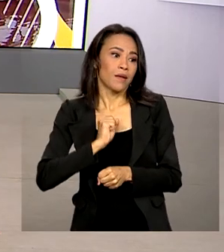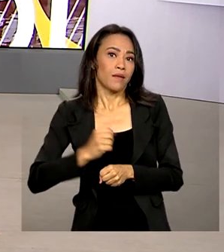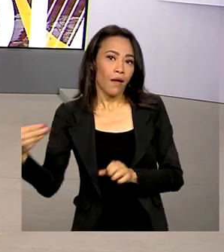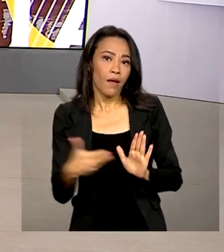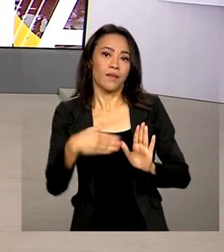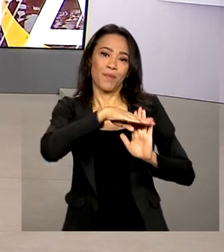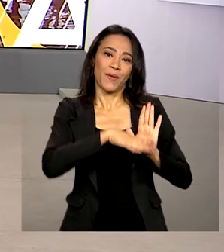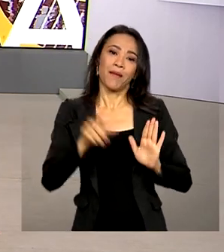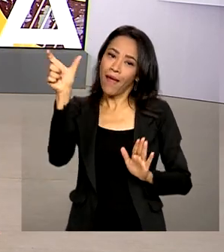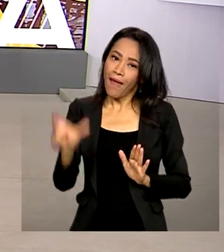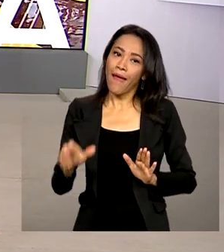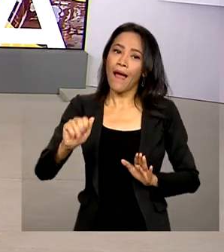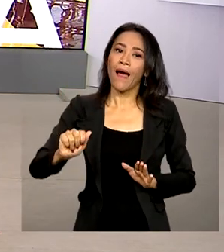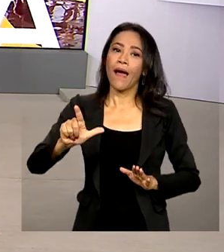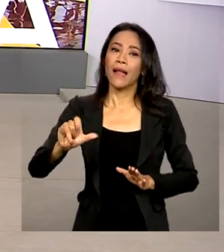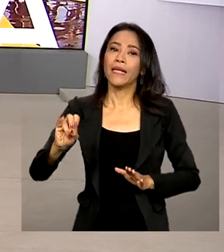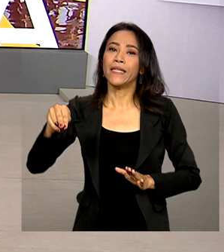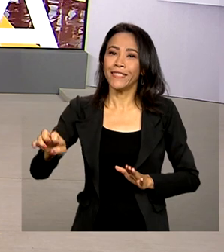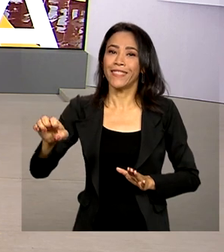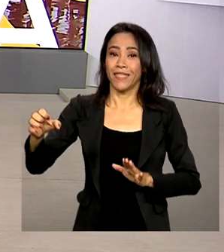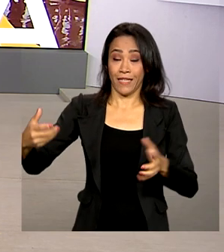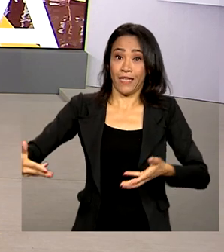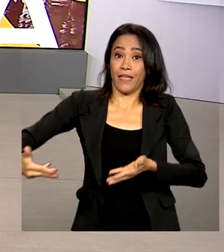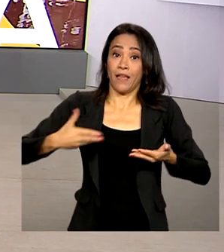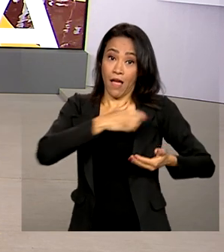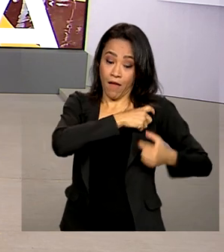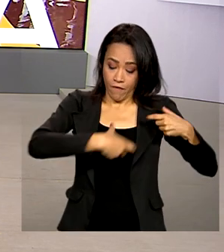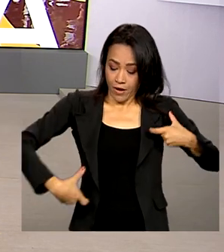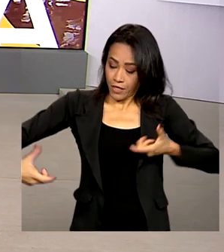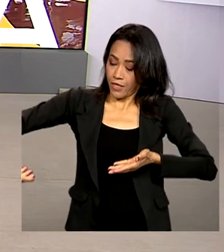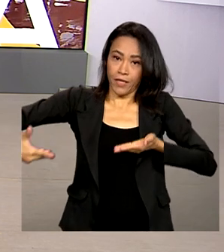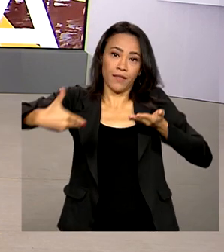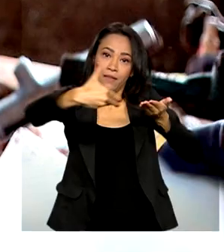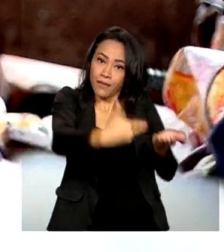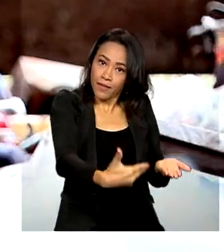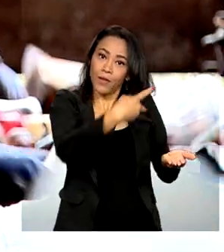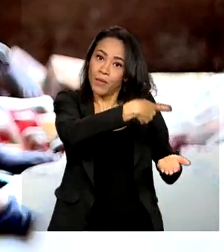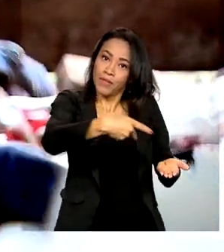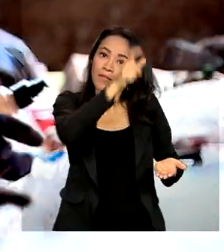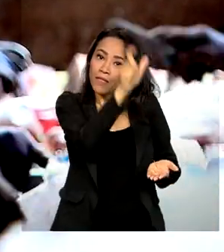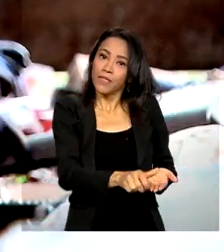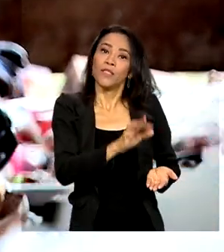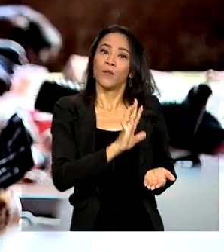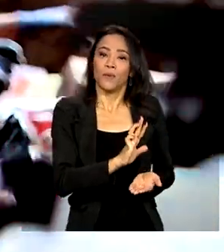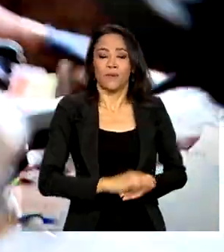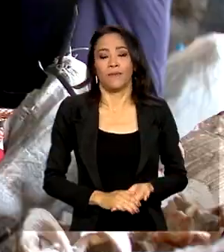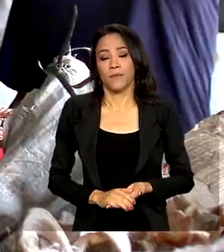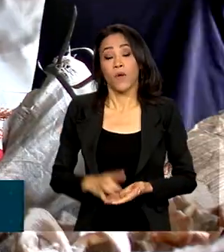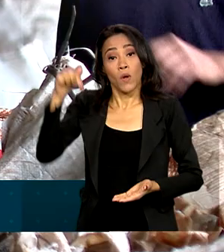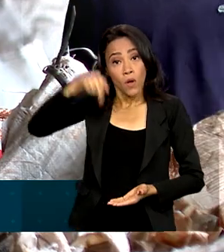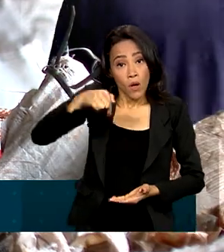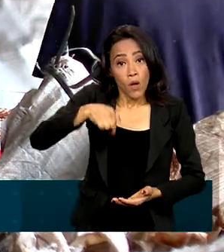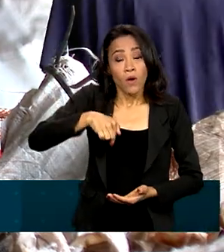é Aline Souza, que entregou a faixa presidencial à Lula no dia da posse. Atualmente existe no país